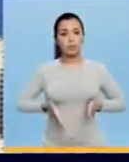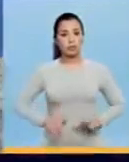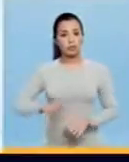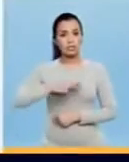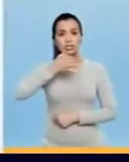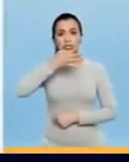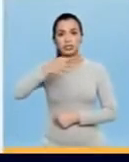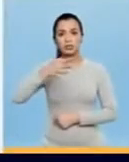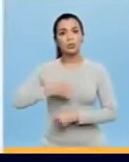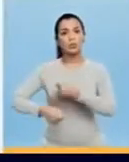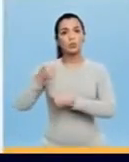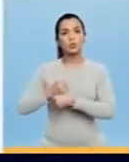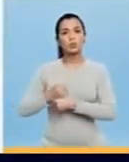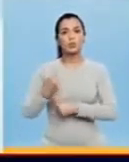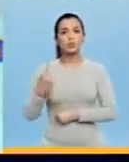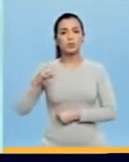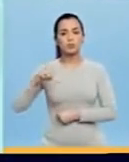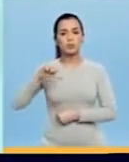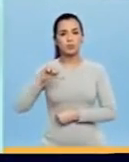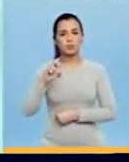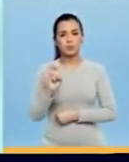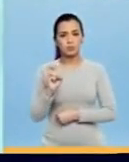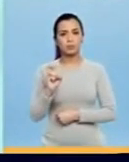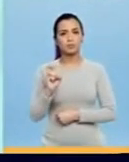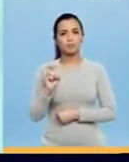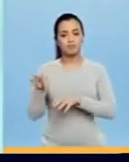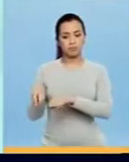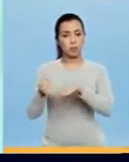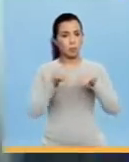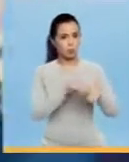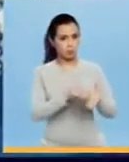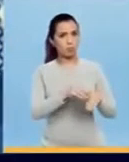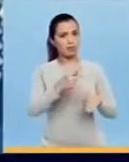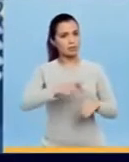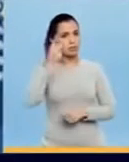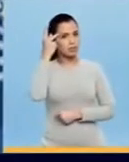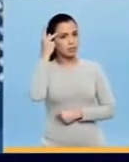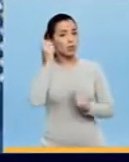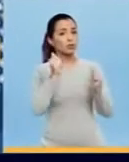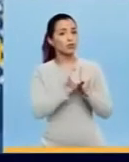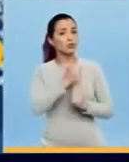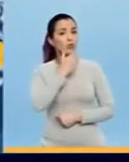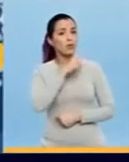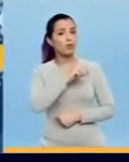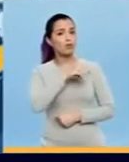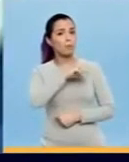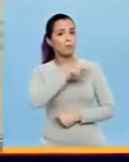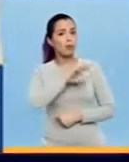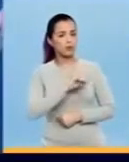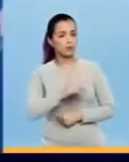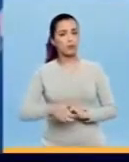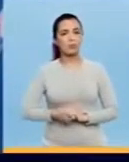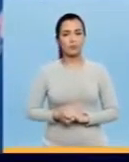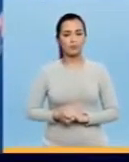Nasci em Santos E em 1995 Vim morar aqui em São Paulo Com meu avô, Mário Gomes Não me